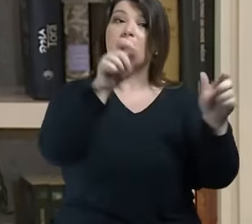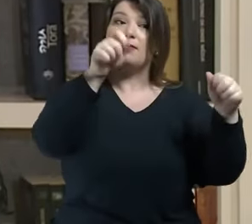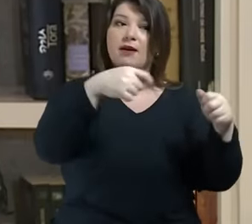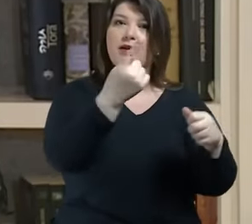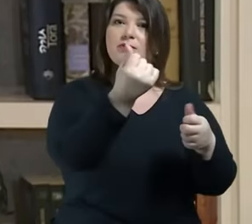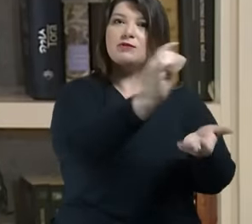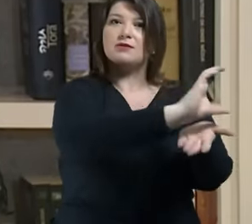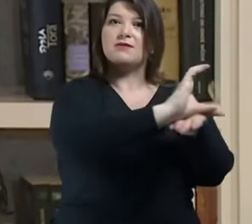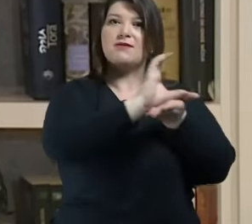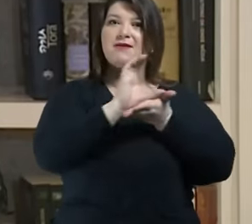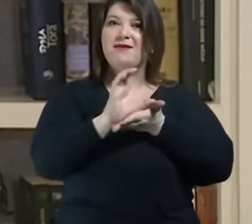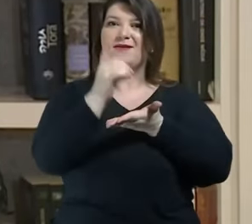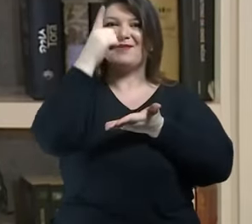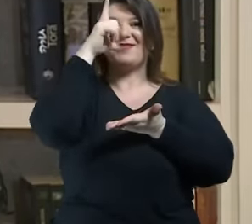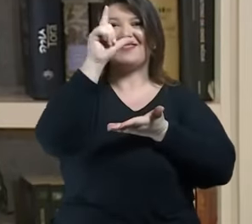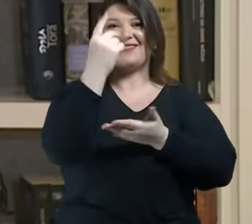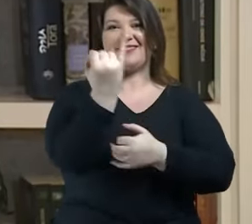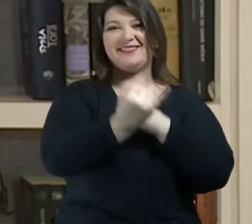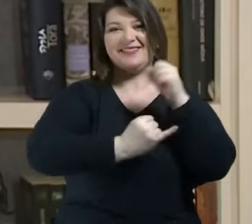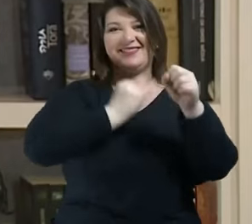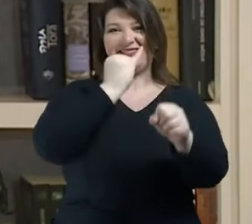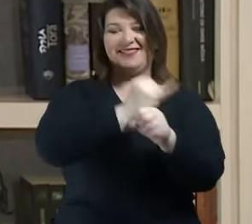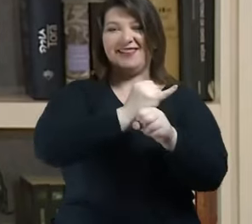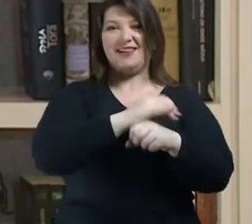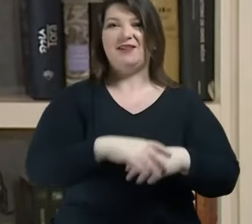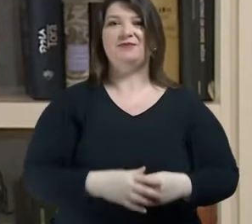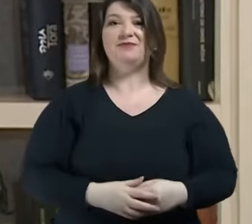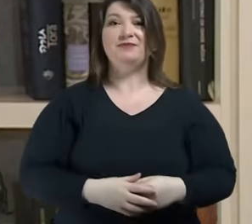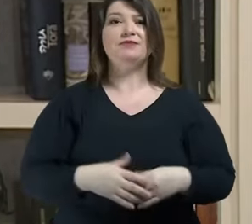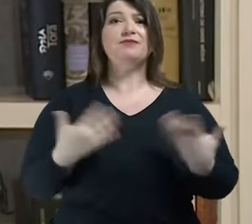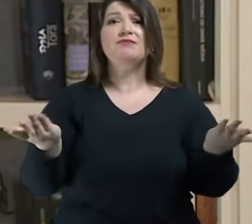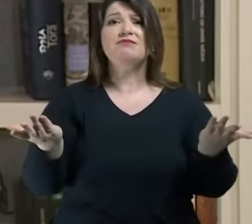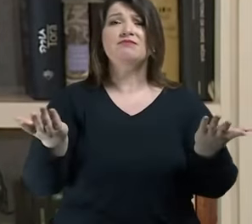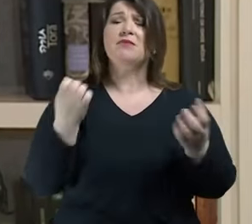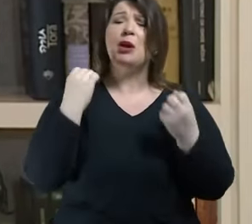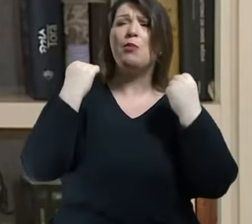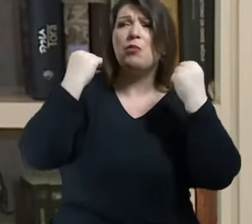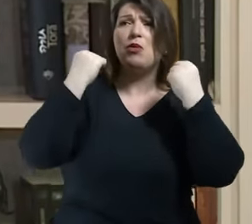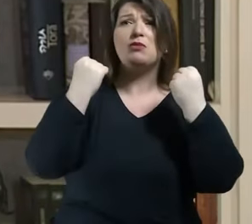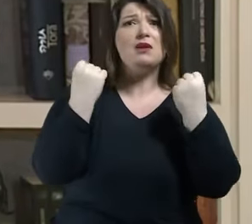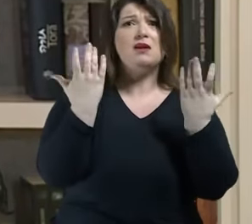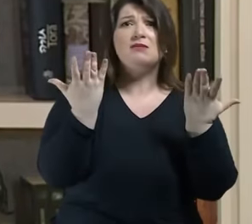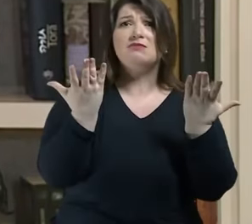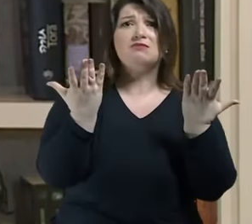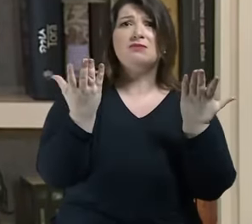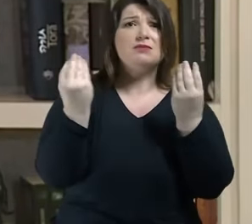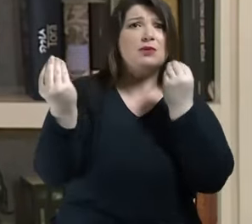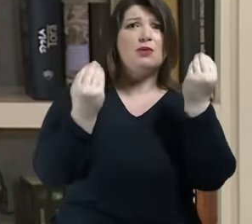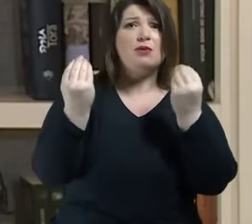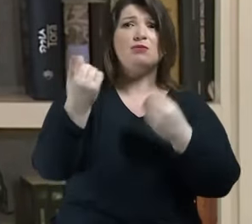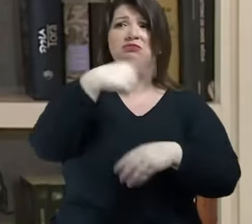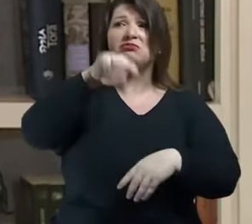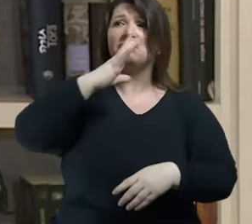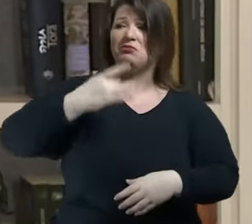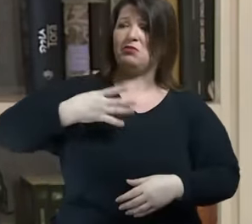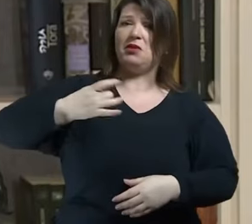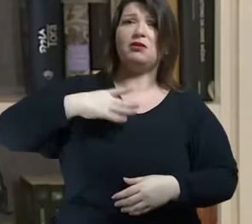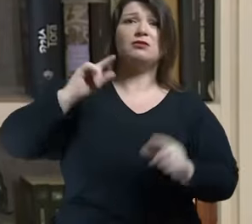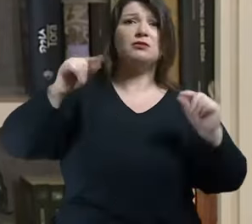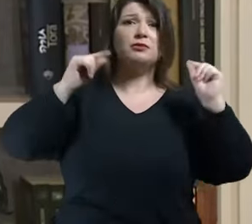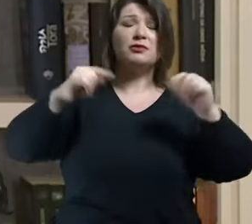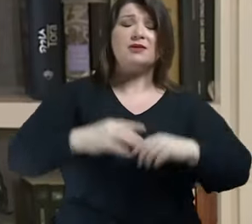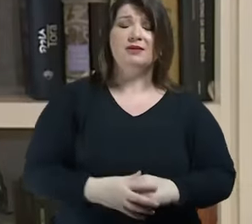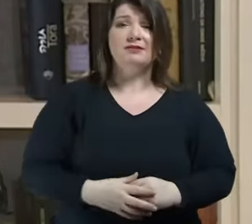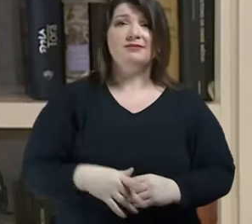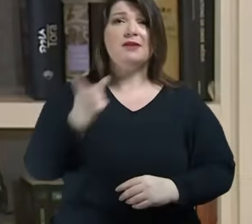onde estaria afinal o poder do que que de fato nós temos medo do que de fato nós temos